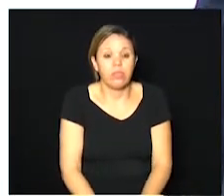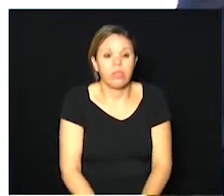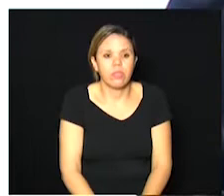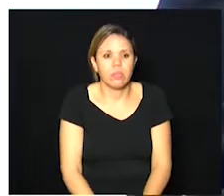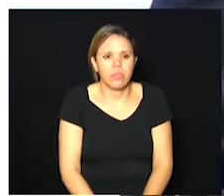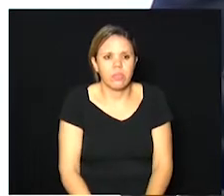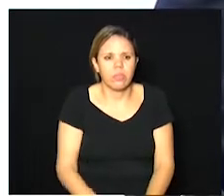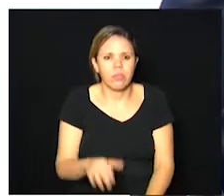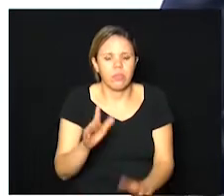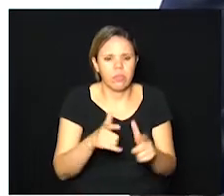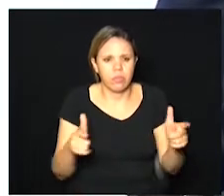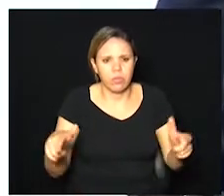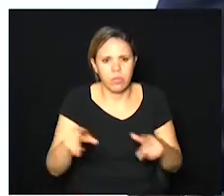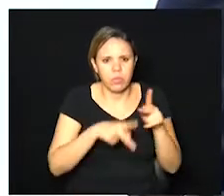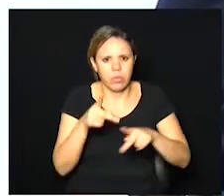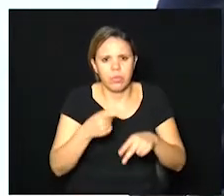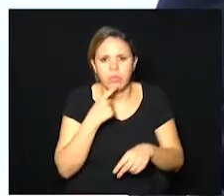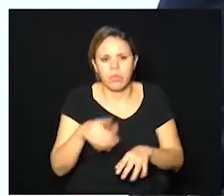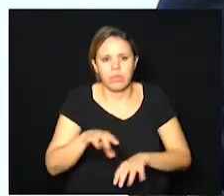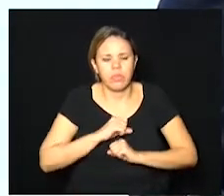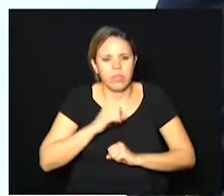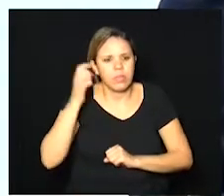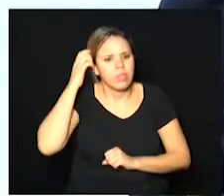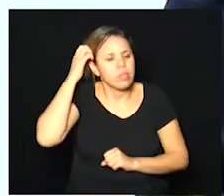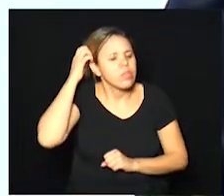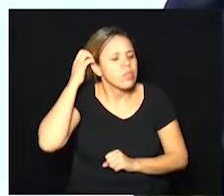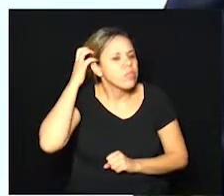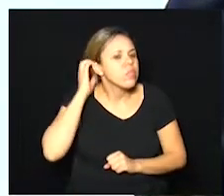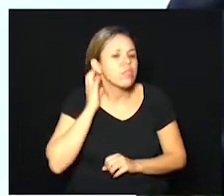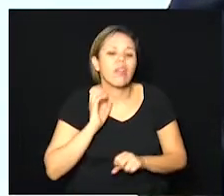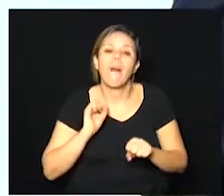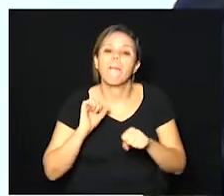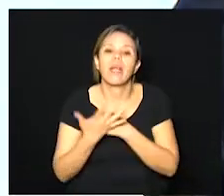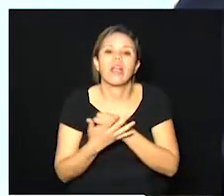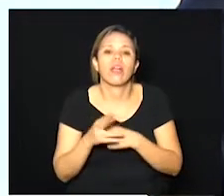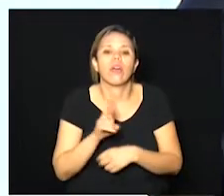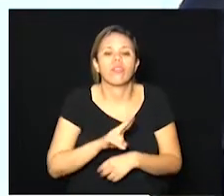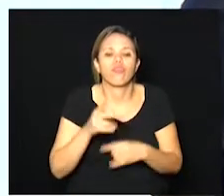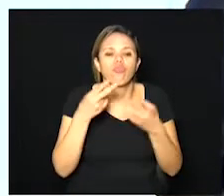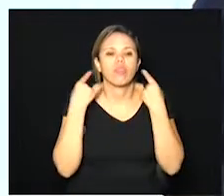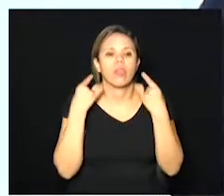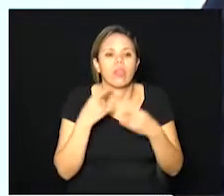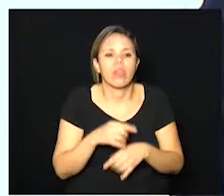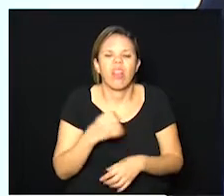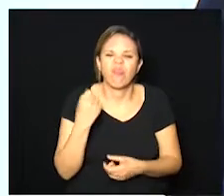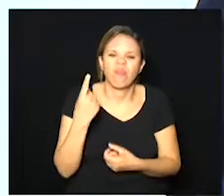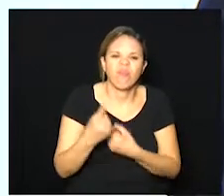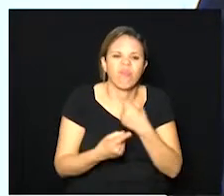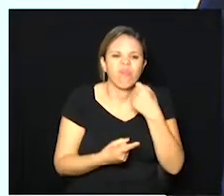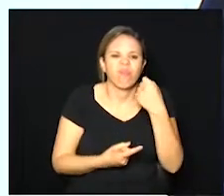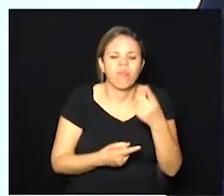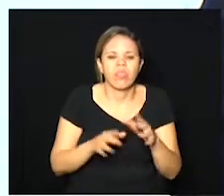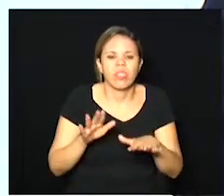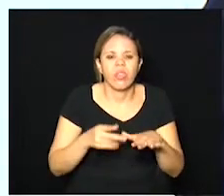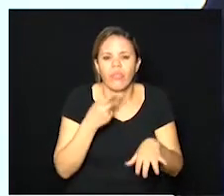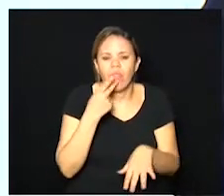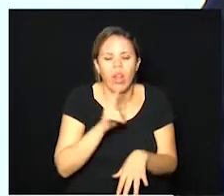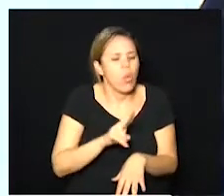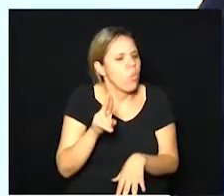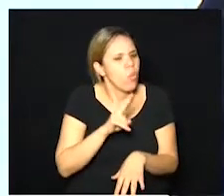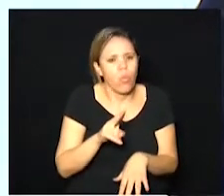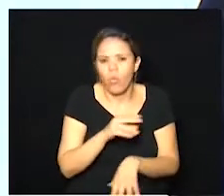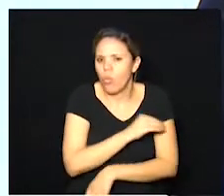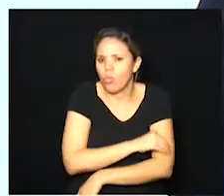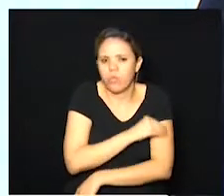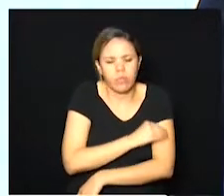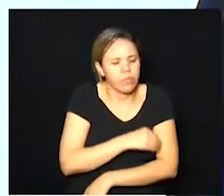a maior proporção de campineiros que já foram infectados pela covid-19 só usaram máscara às vezes e relataram não fazer uso